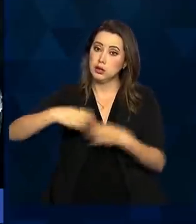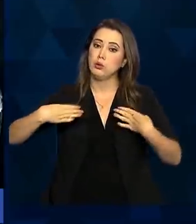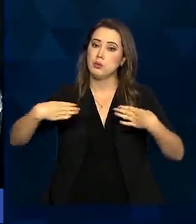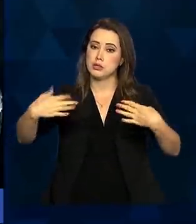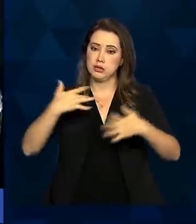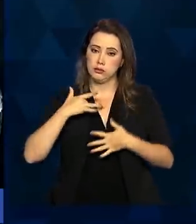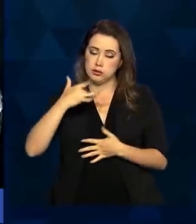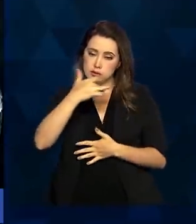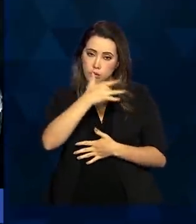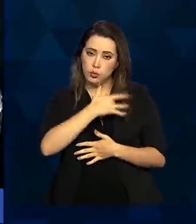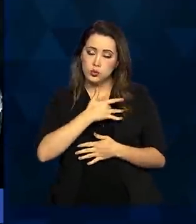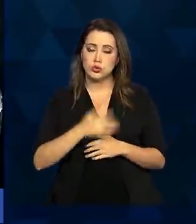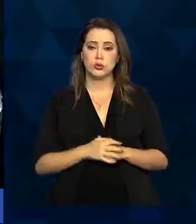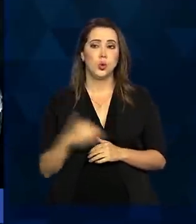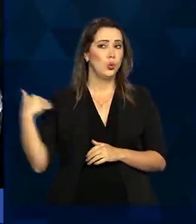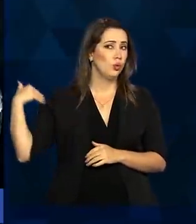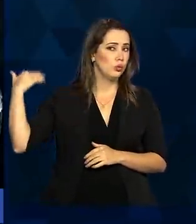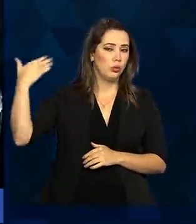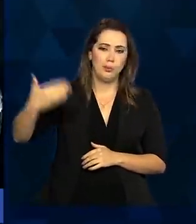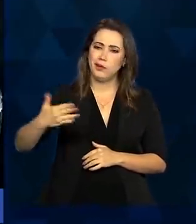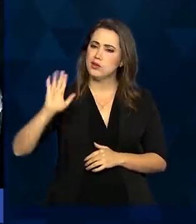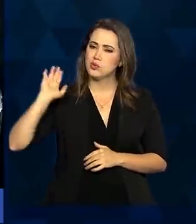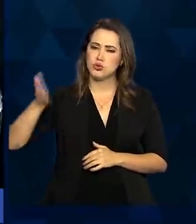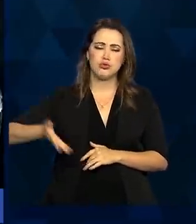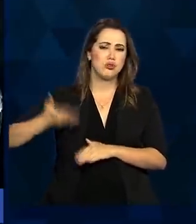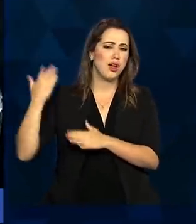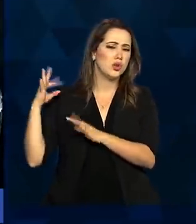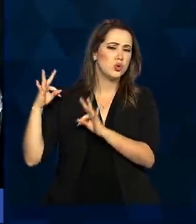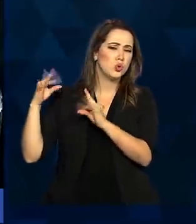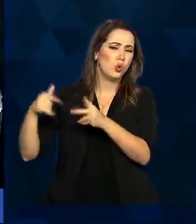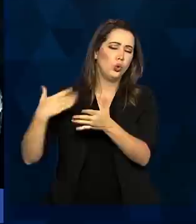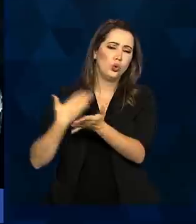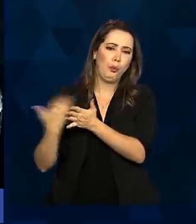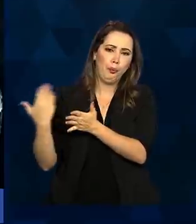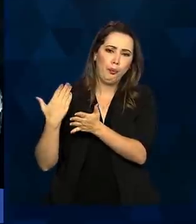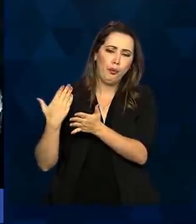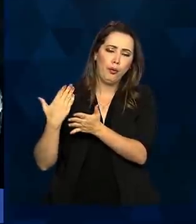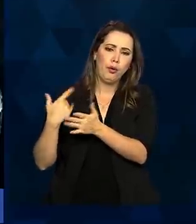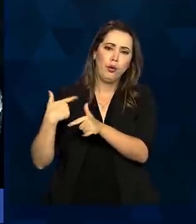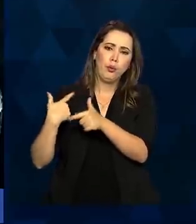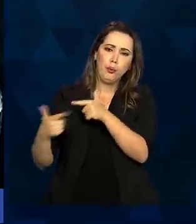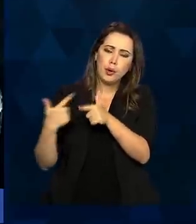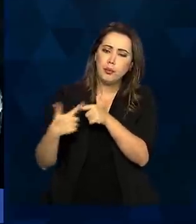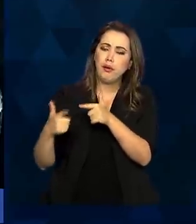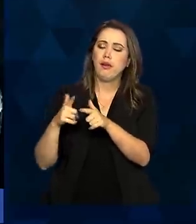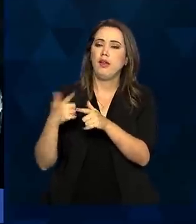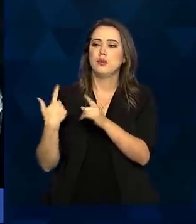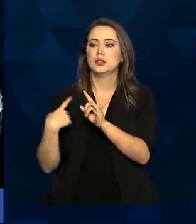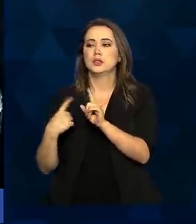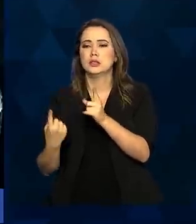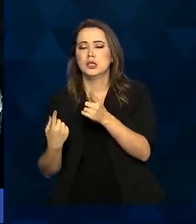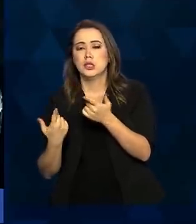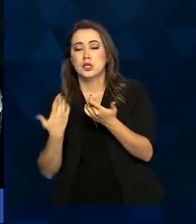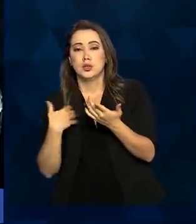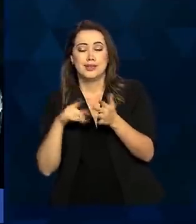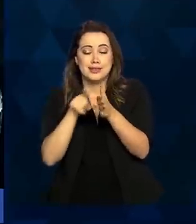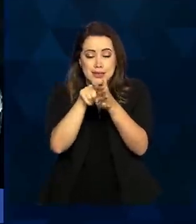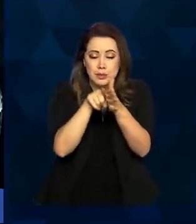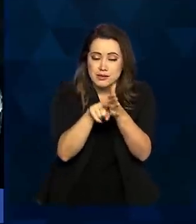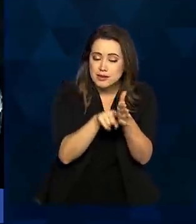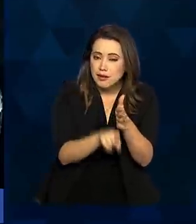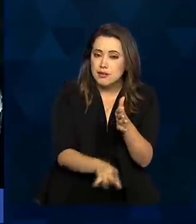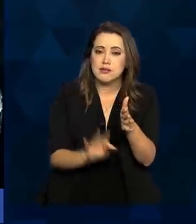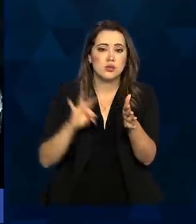ministério, desde o início de toda essa crise, das evidências científicas levantadas, todas elas estão